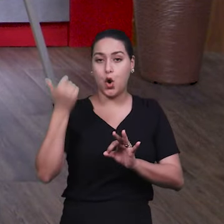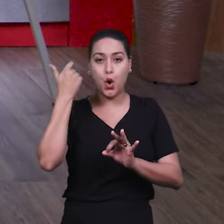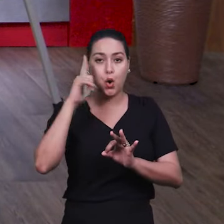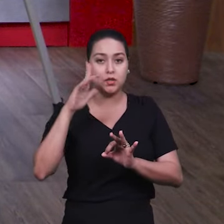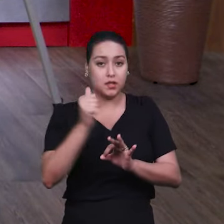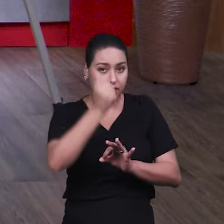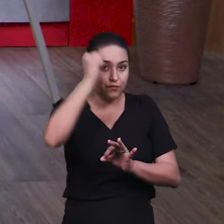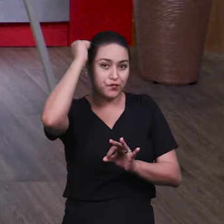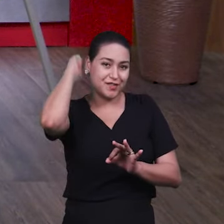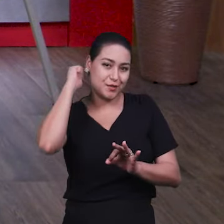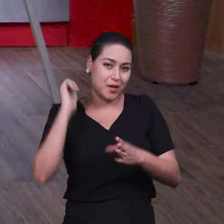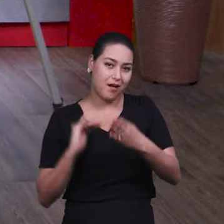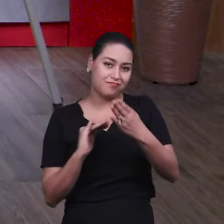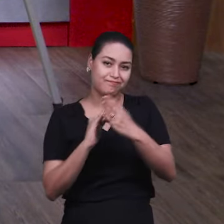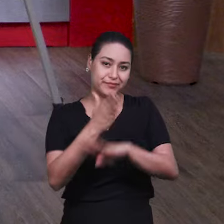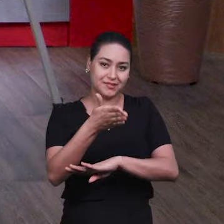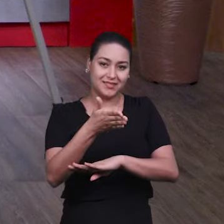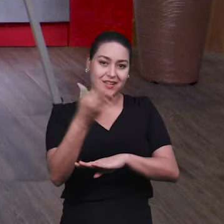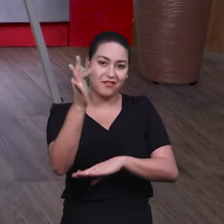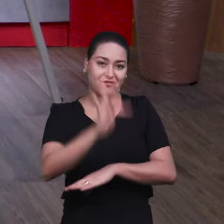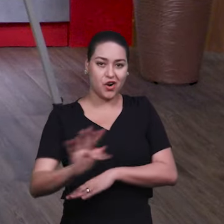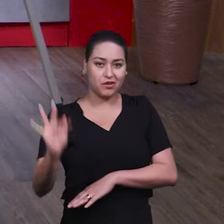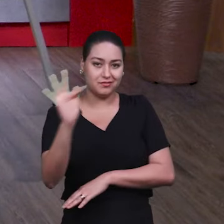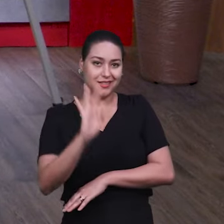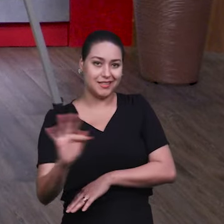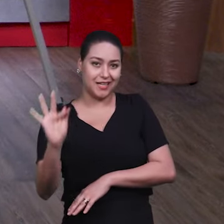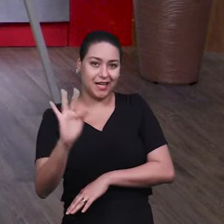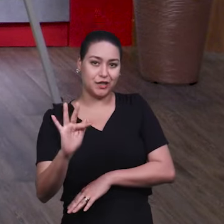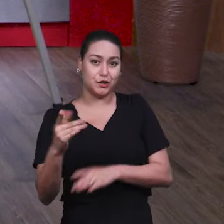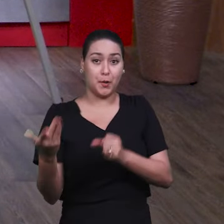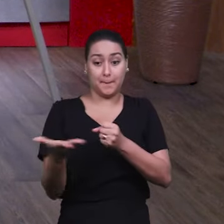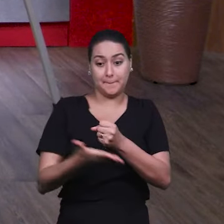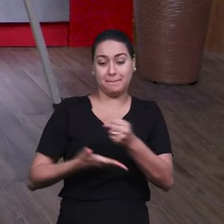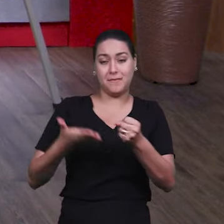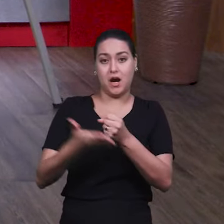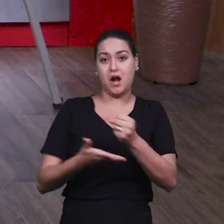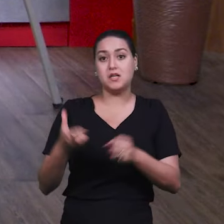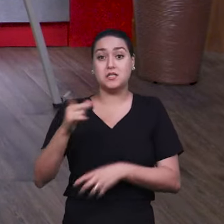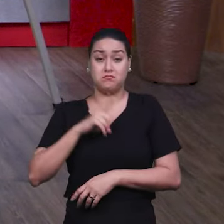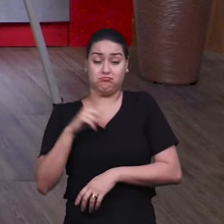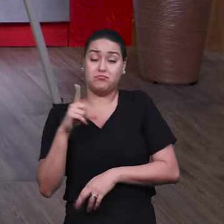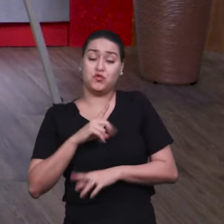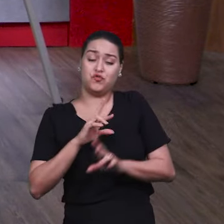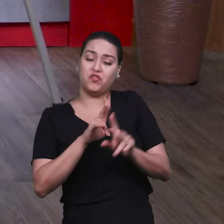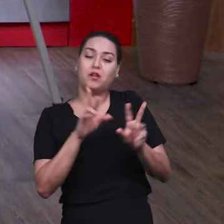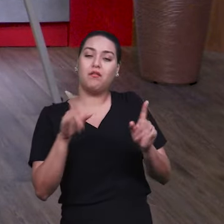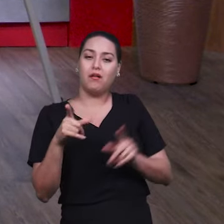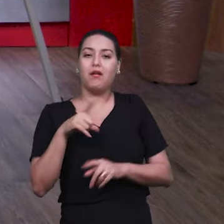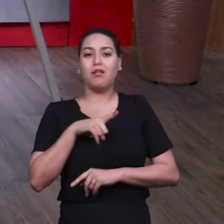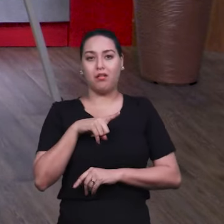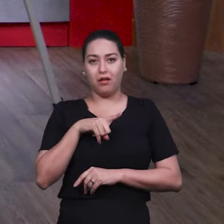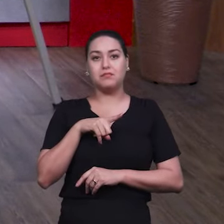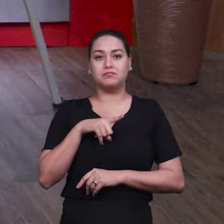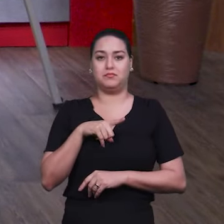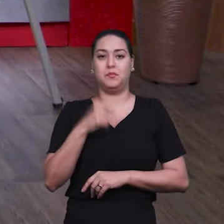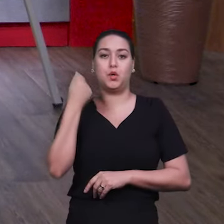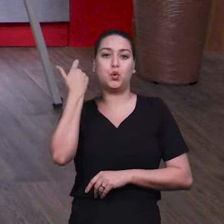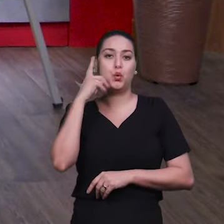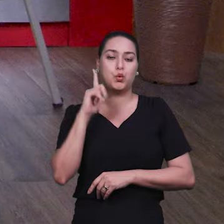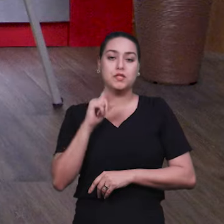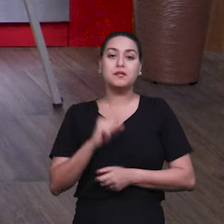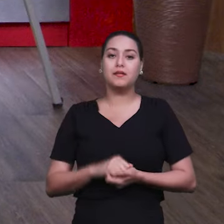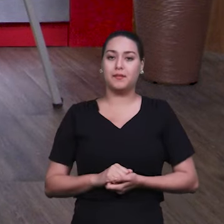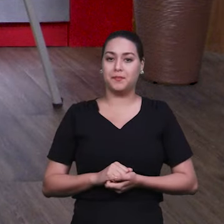bacharelado, que dá todas as bases, né? Seja teóricas, dentro do instrumento. Então, esse